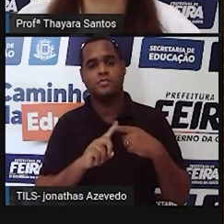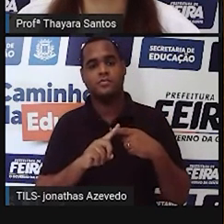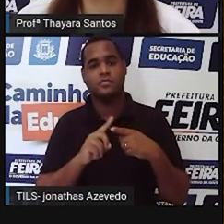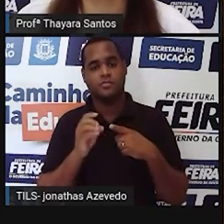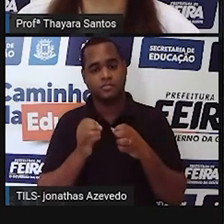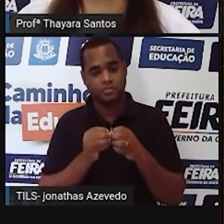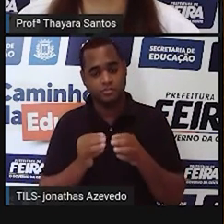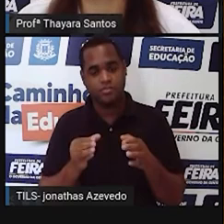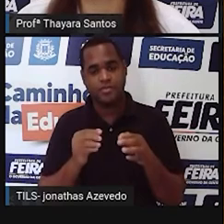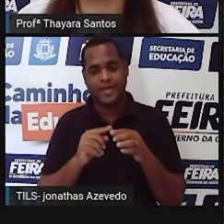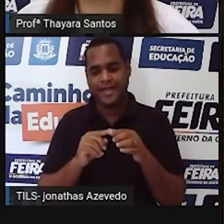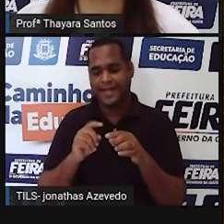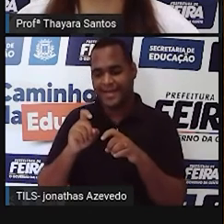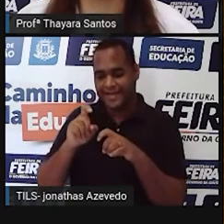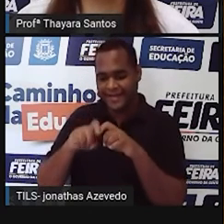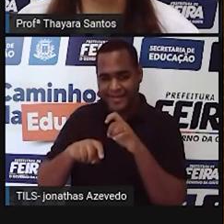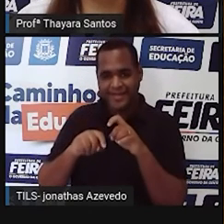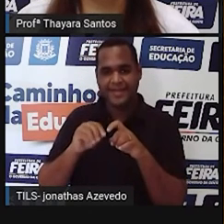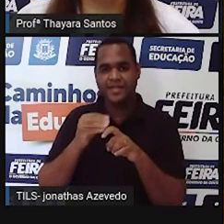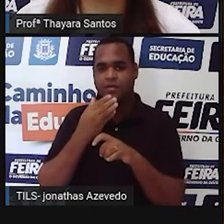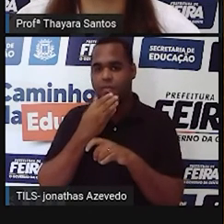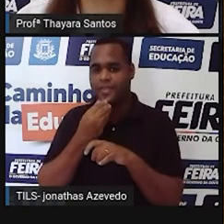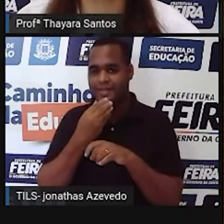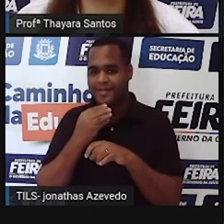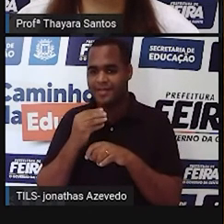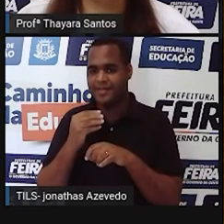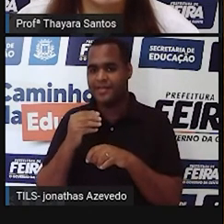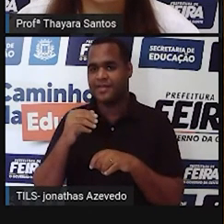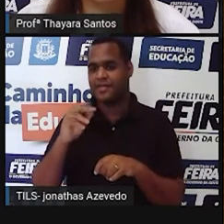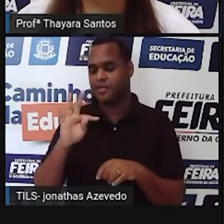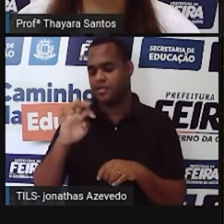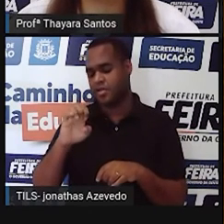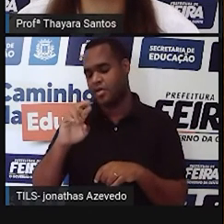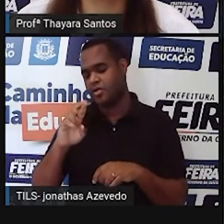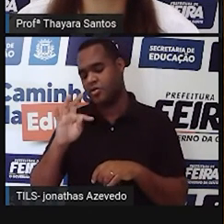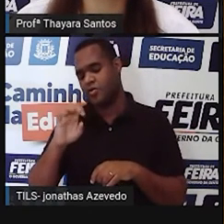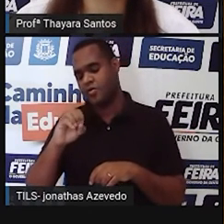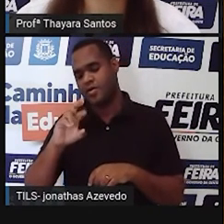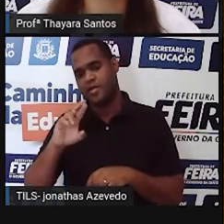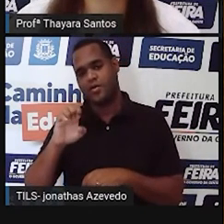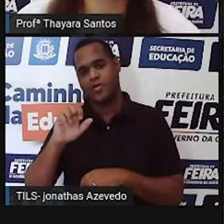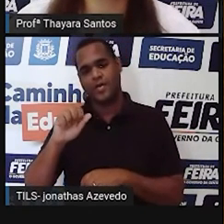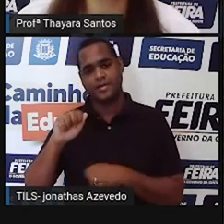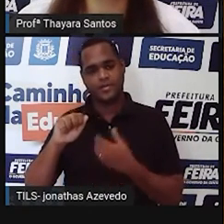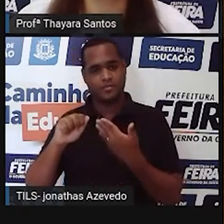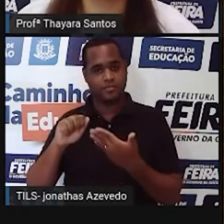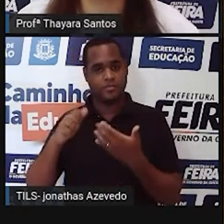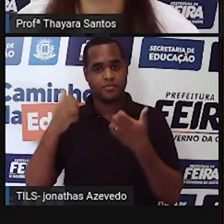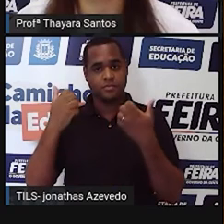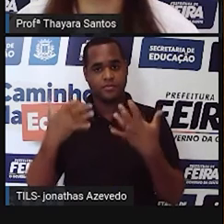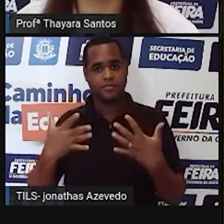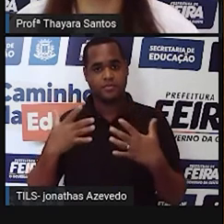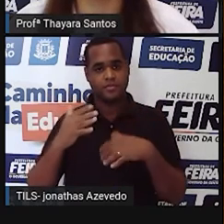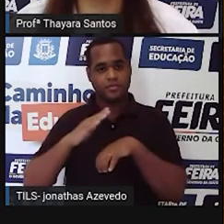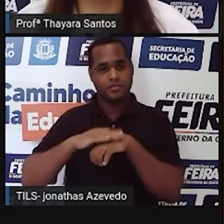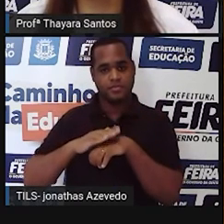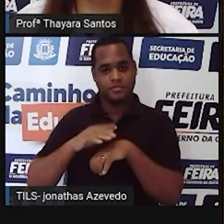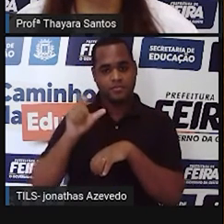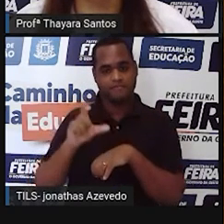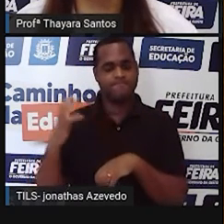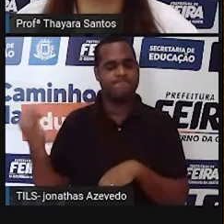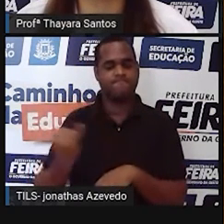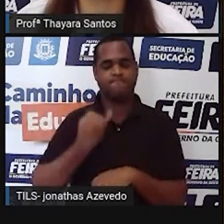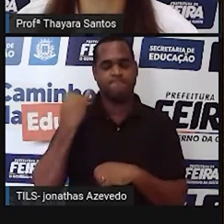produção do hormônio sexual masculino. E a gente vai ver nas próximas aulas que esse hormônio sexual masculino, ele é muito